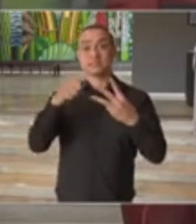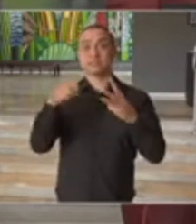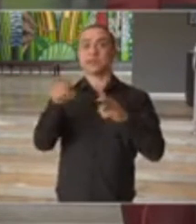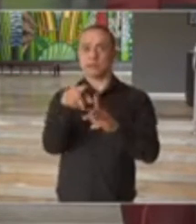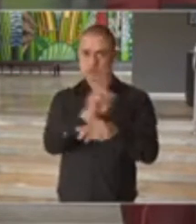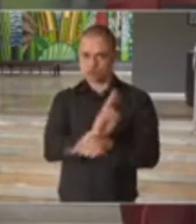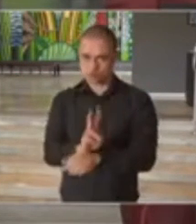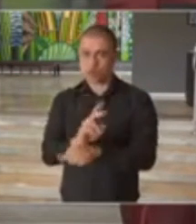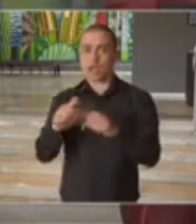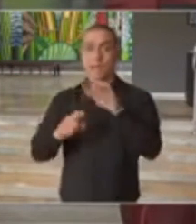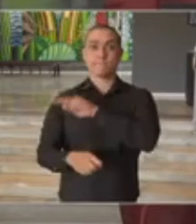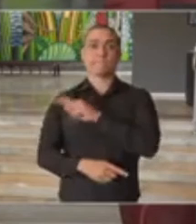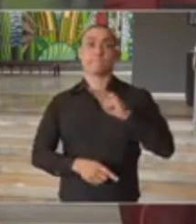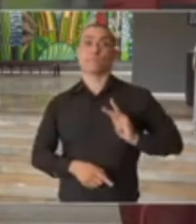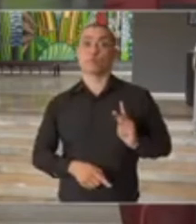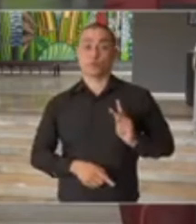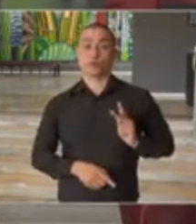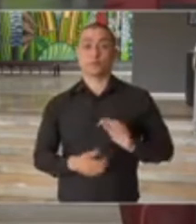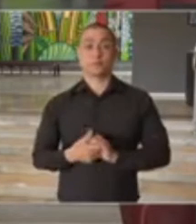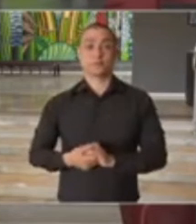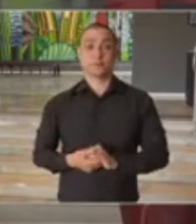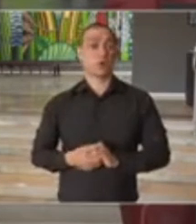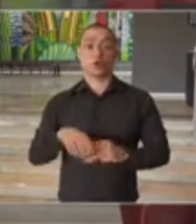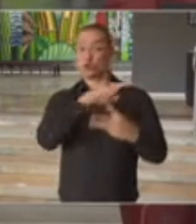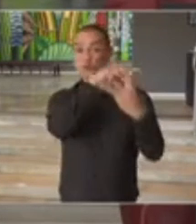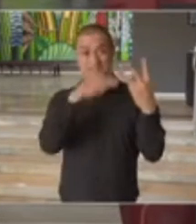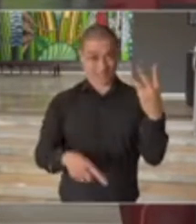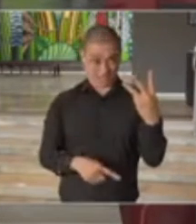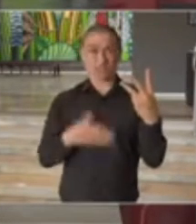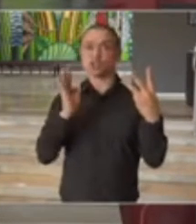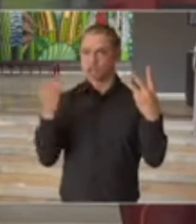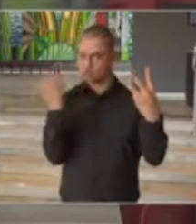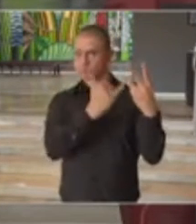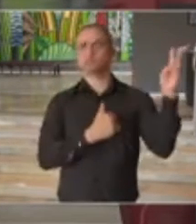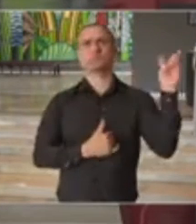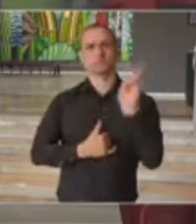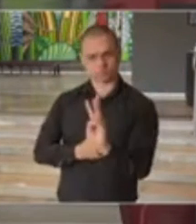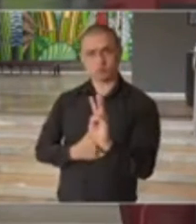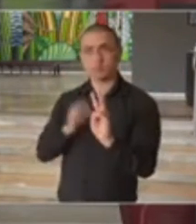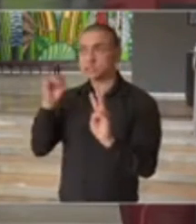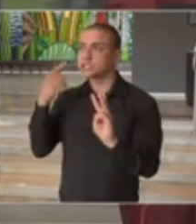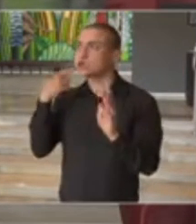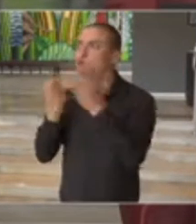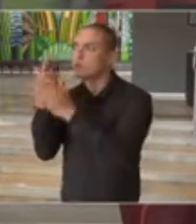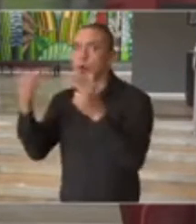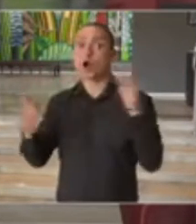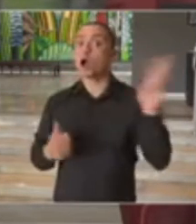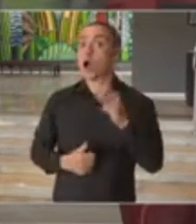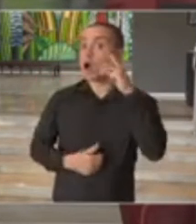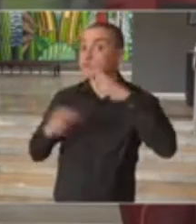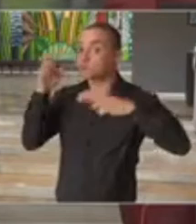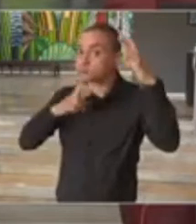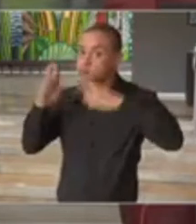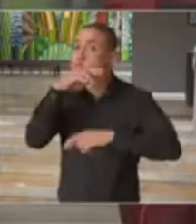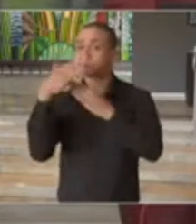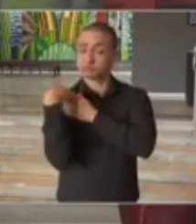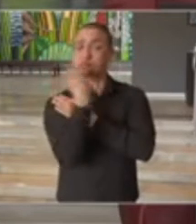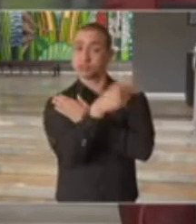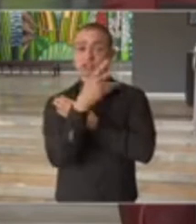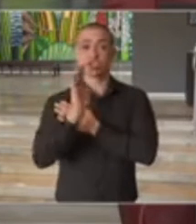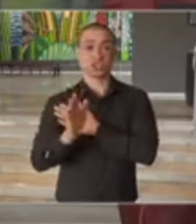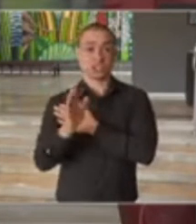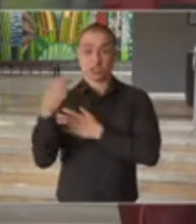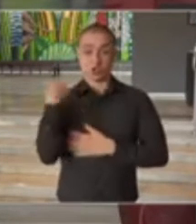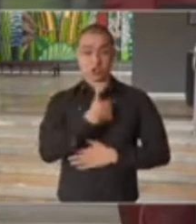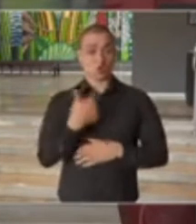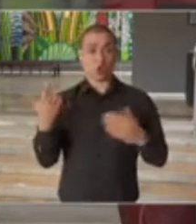fiscalizador, que é o Ministério Público. Os três estão acionados e cumprindo os seus respectíveis papéis. Quem não